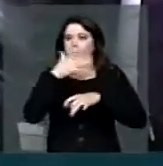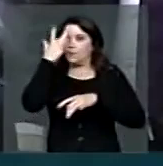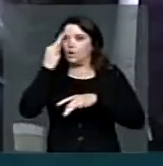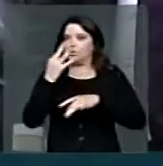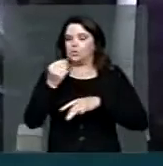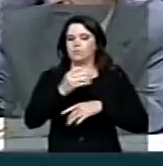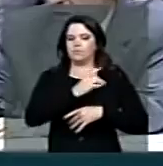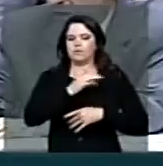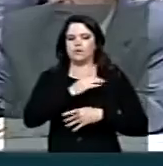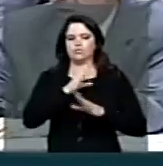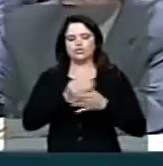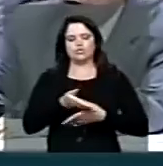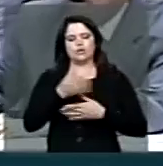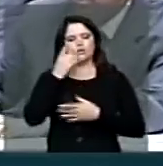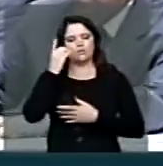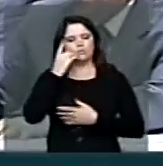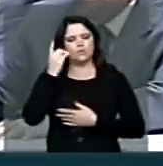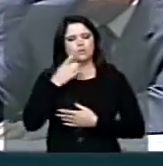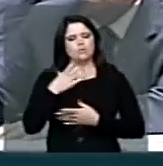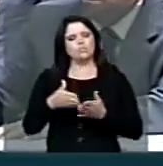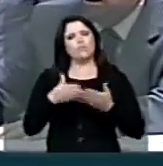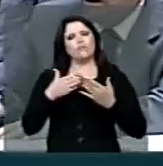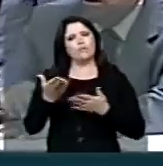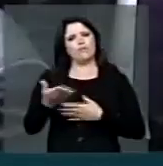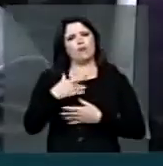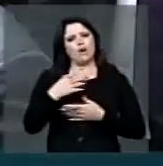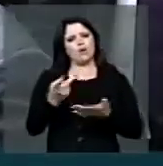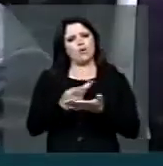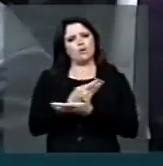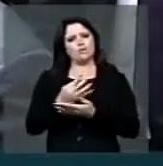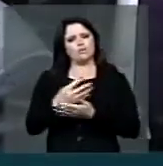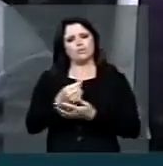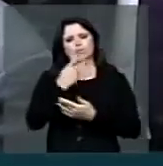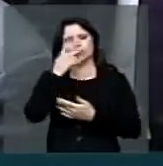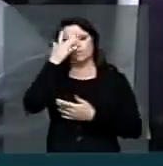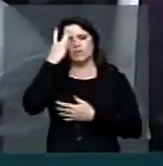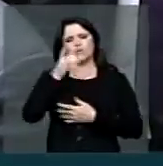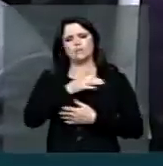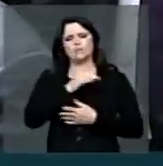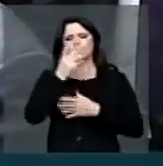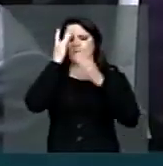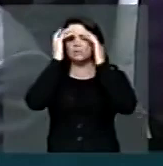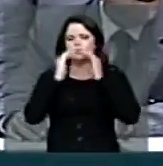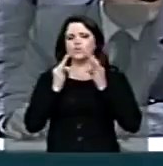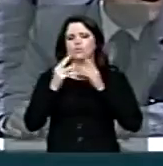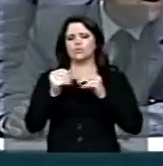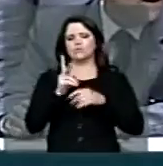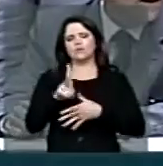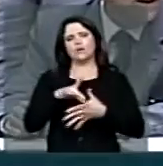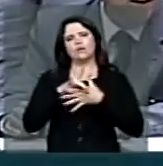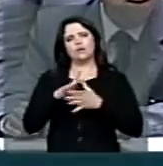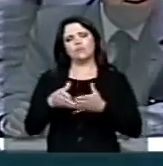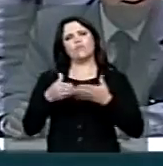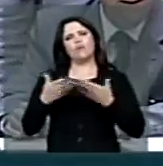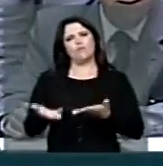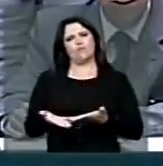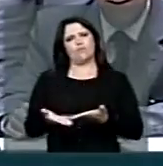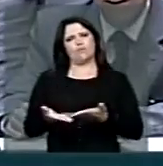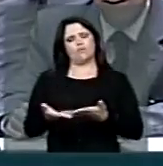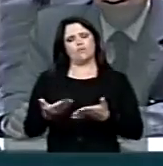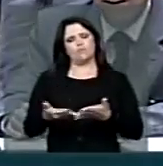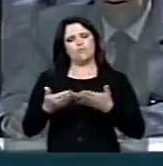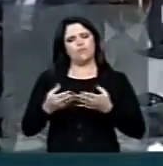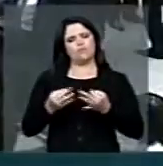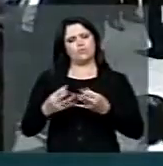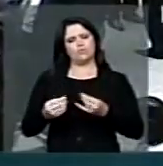Deputado Francisco O excelência sempre respeitou Por falar nesse assunto que o deputado Francisco Escócio